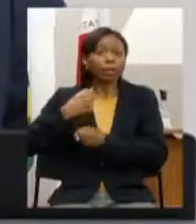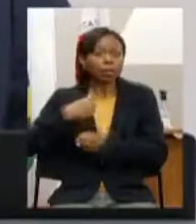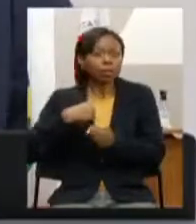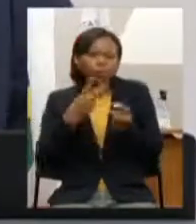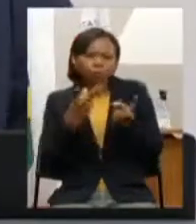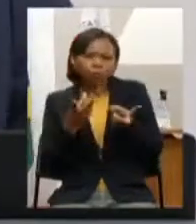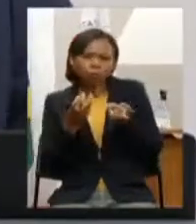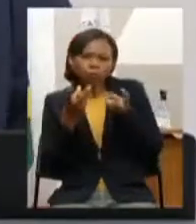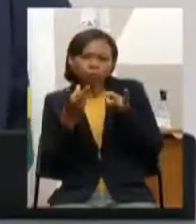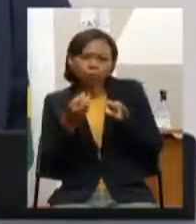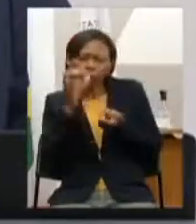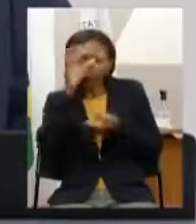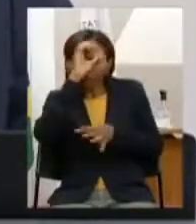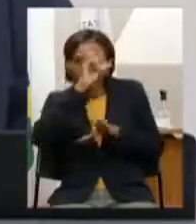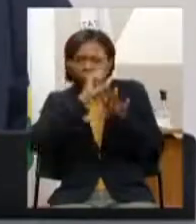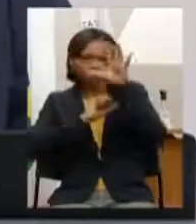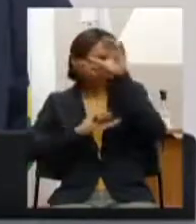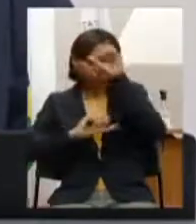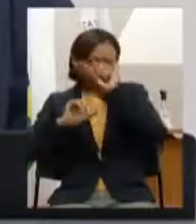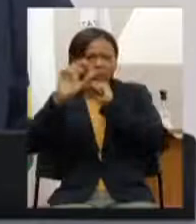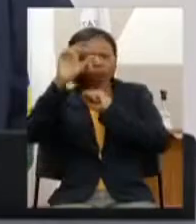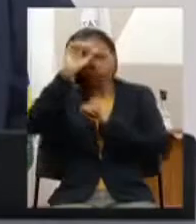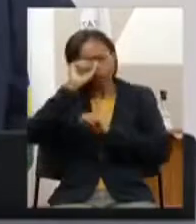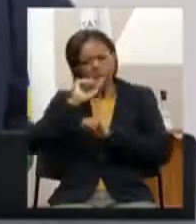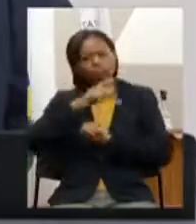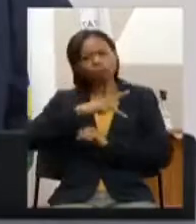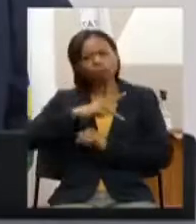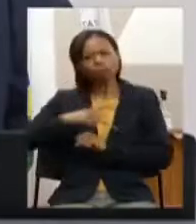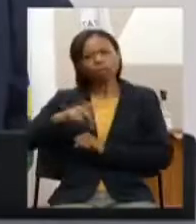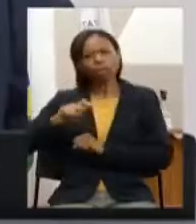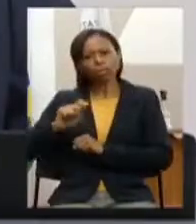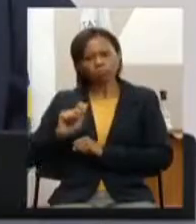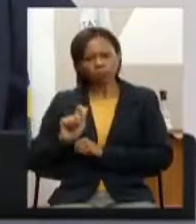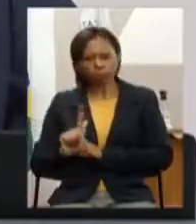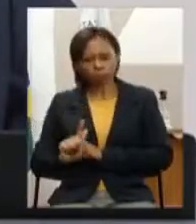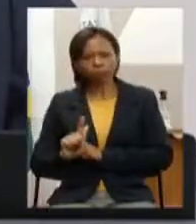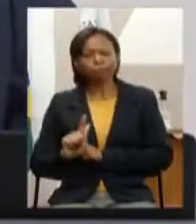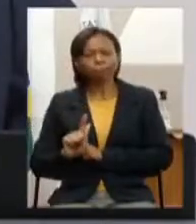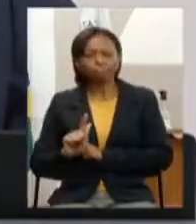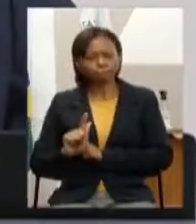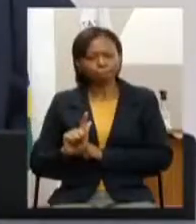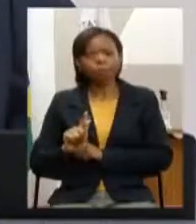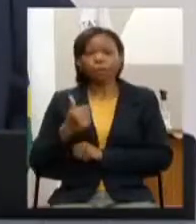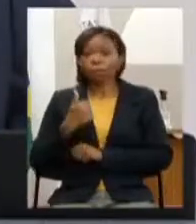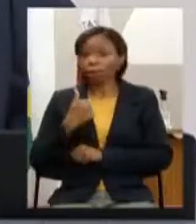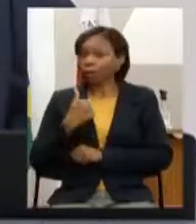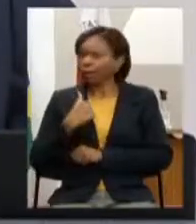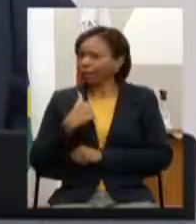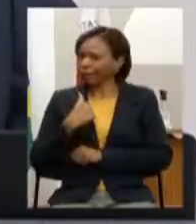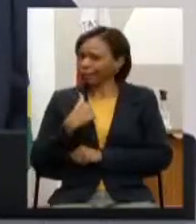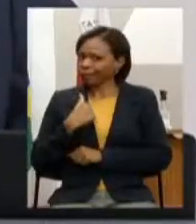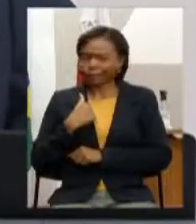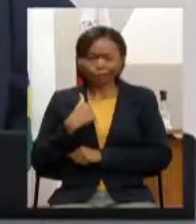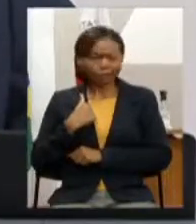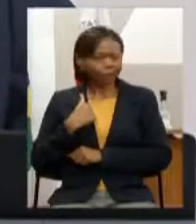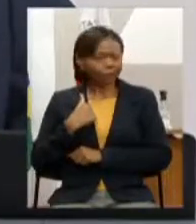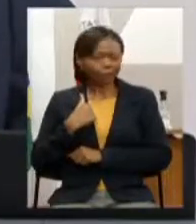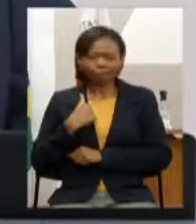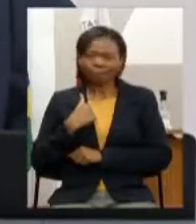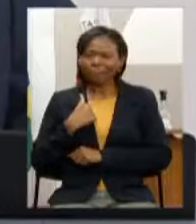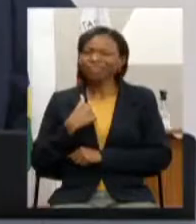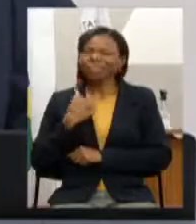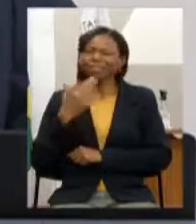com esse processo de participação popular e não posso negar que a cada ano